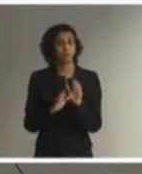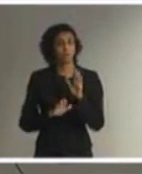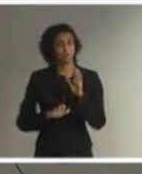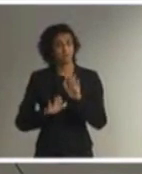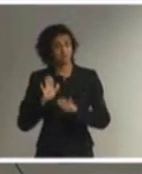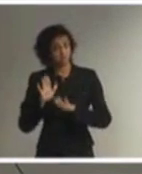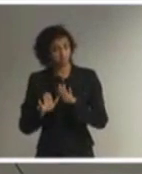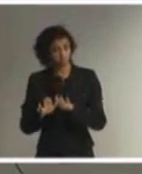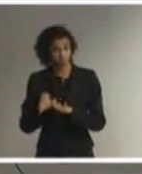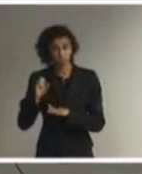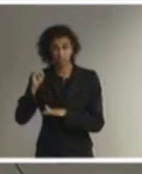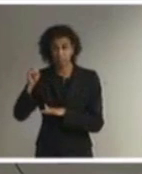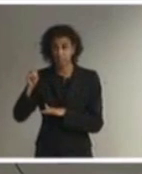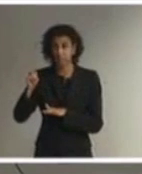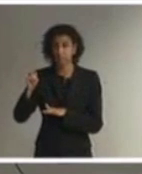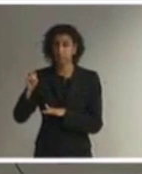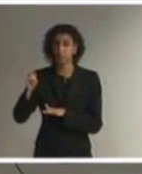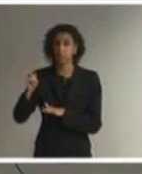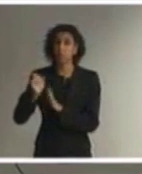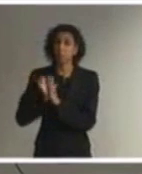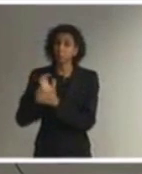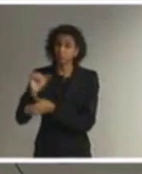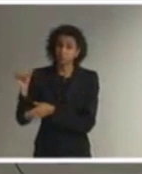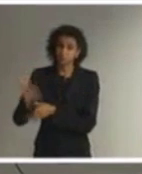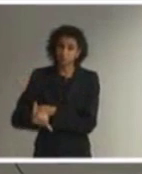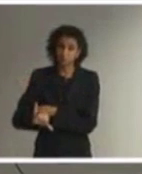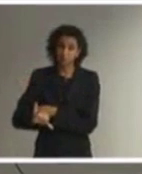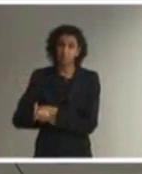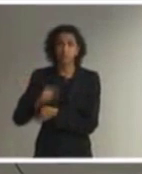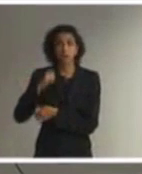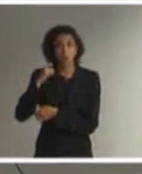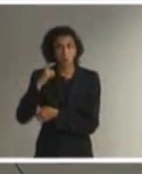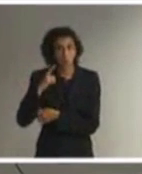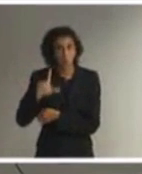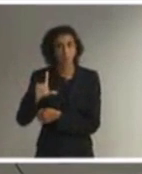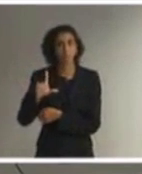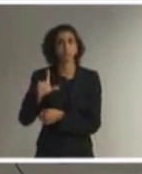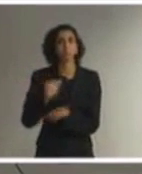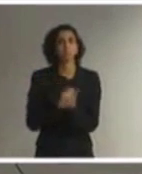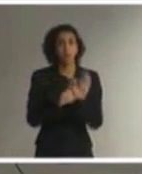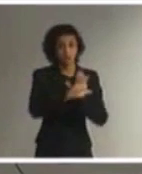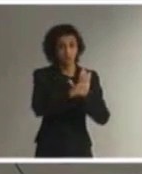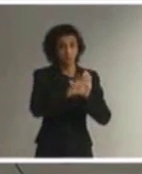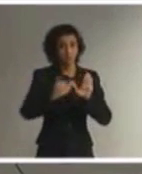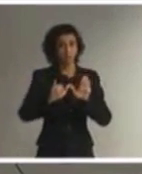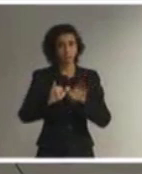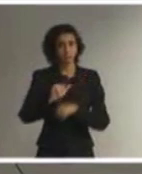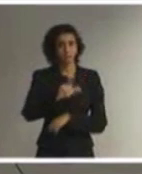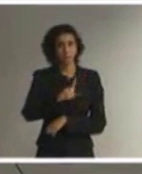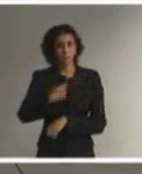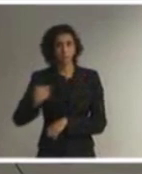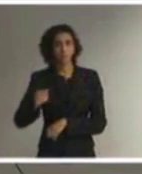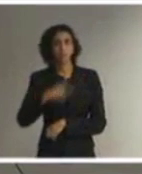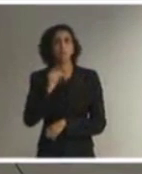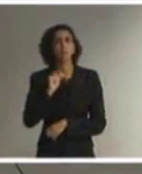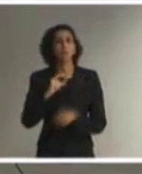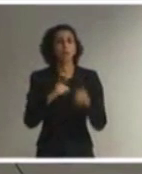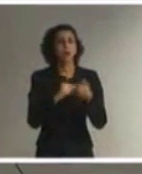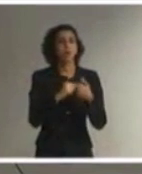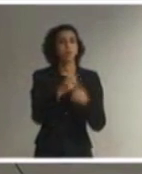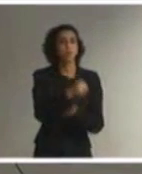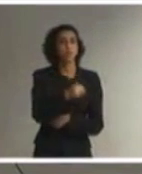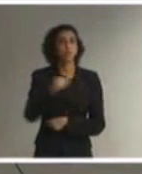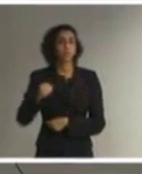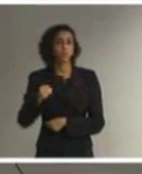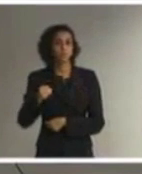do ato um outro crime que é uma inovação na lei brasileira da inclusão que é o crime do artigo 88